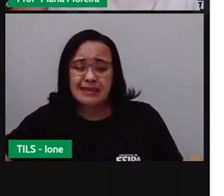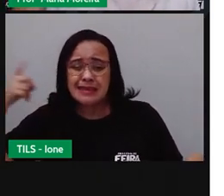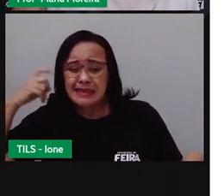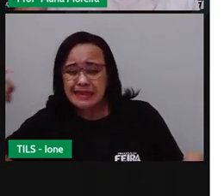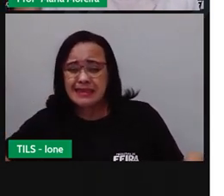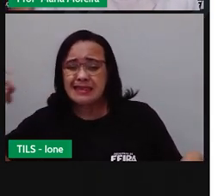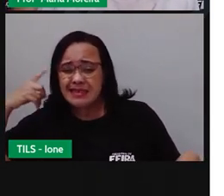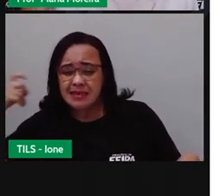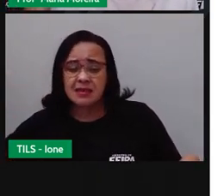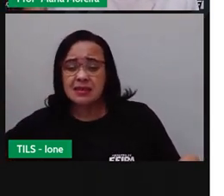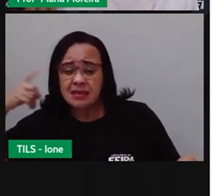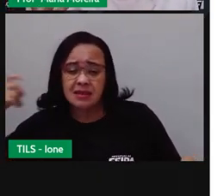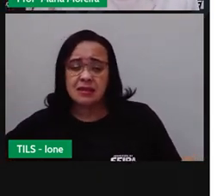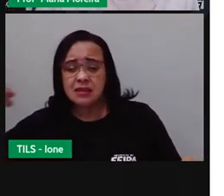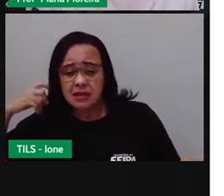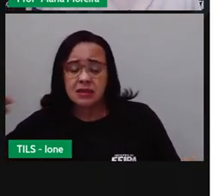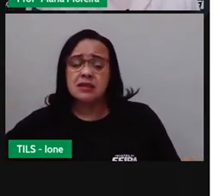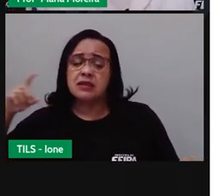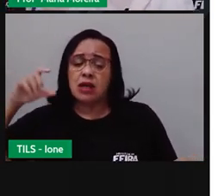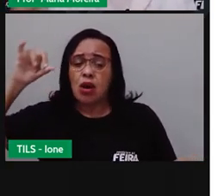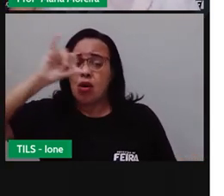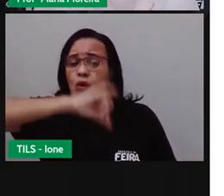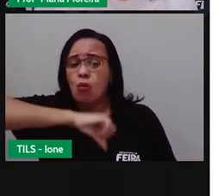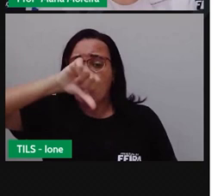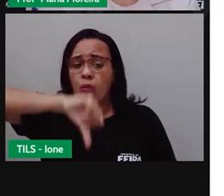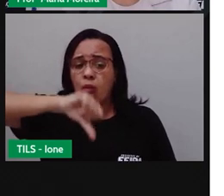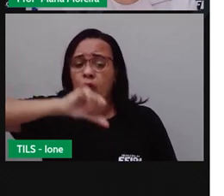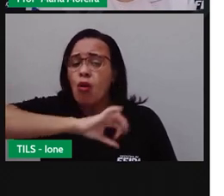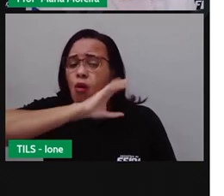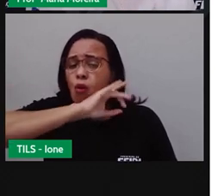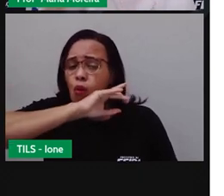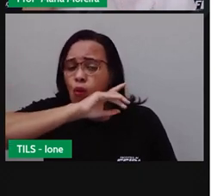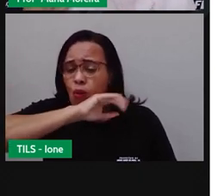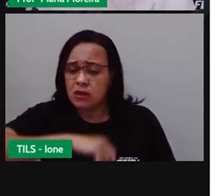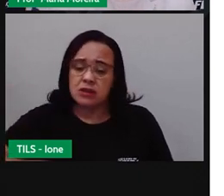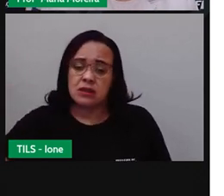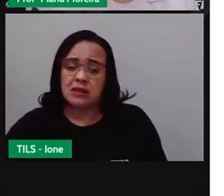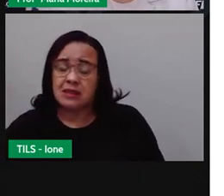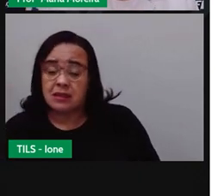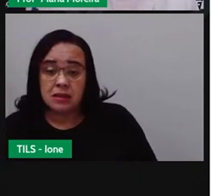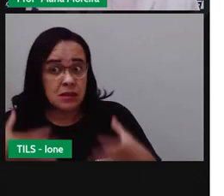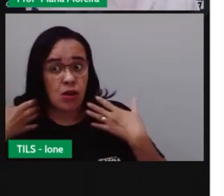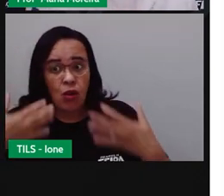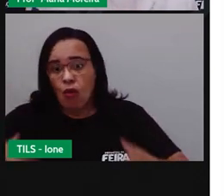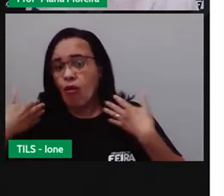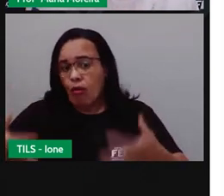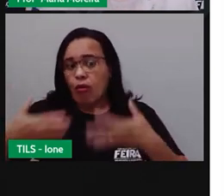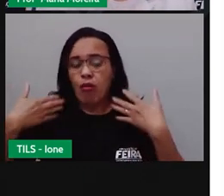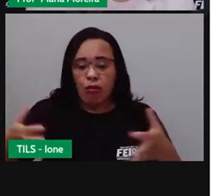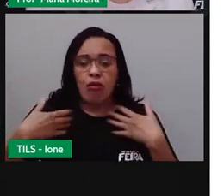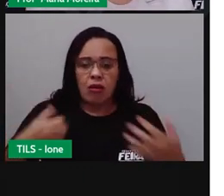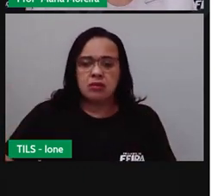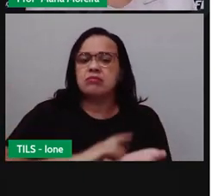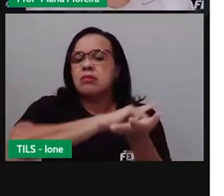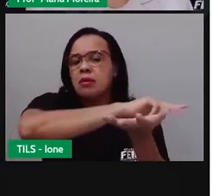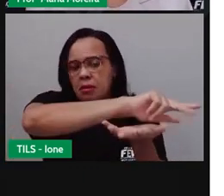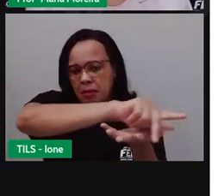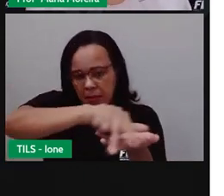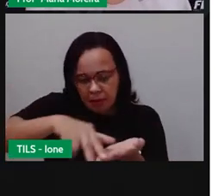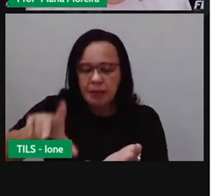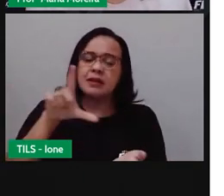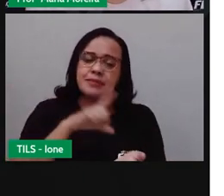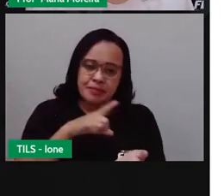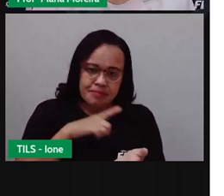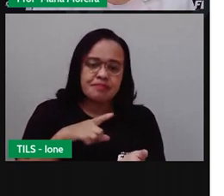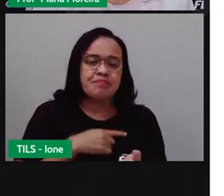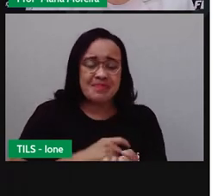Auditiva, ó. O som que vai poluindo. E aí você começa a ficar estressada porque está quente. E várias outras coisas que podem, na